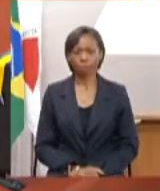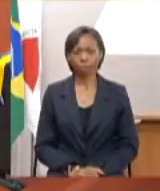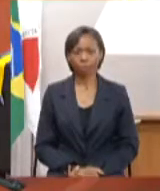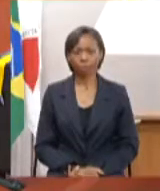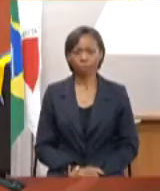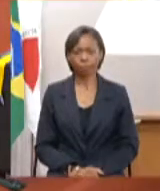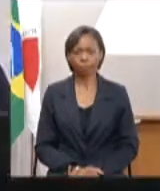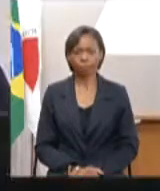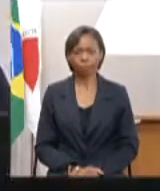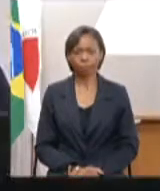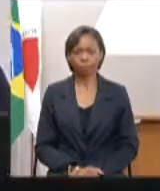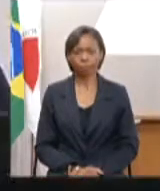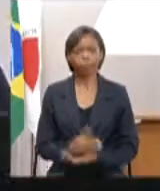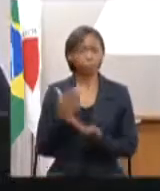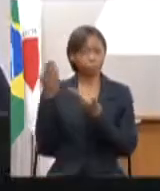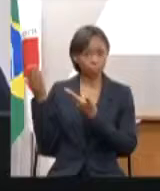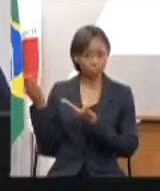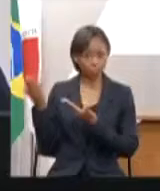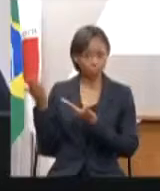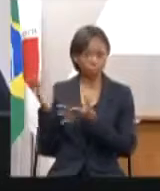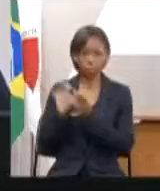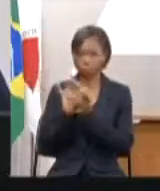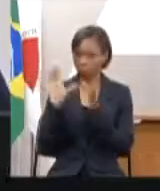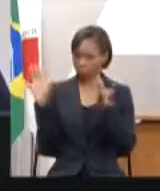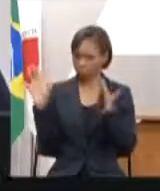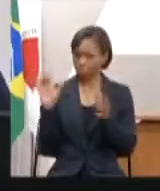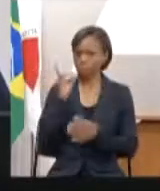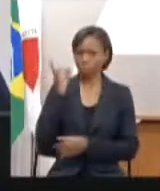a fala está com vossa excelência deputado Virgílio